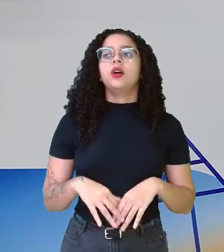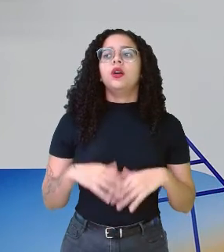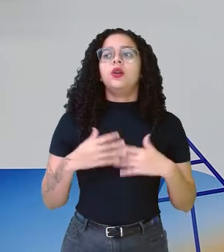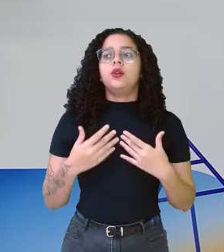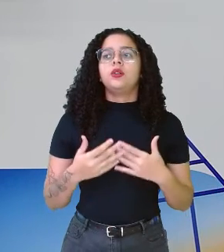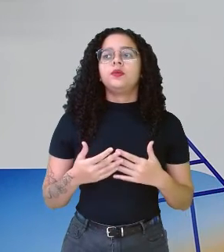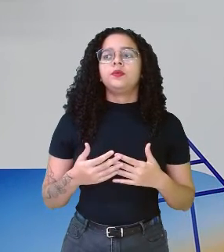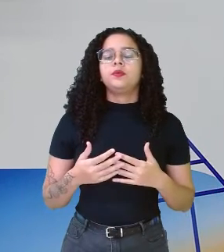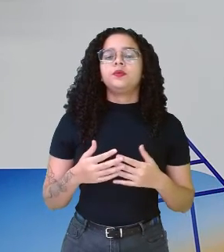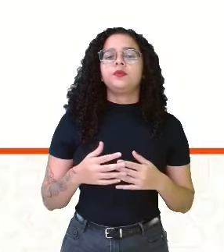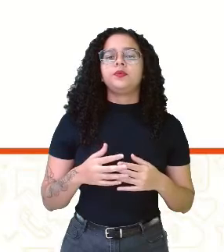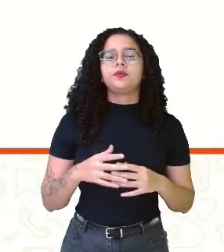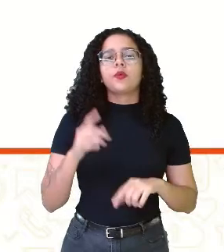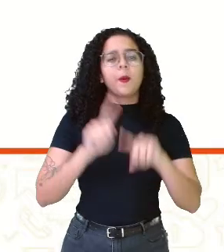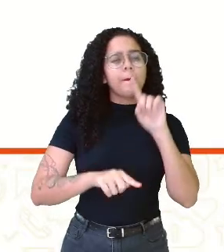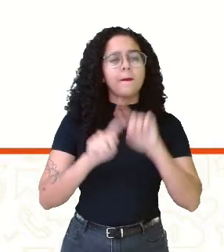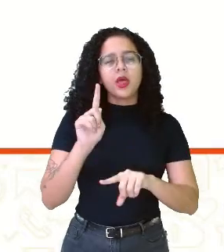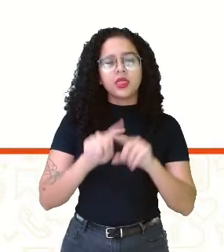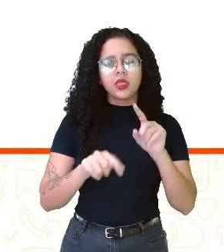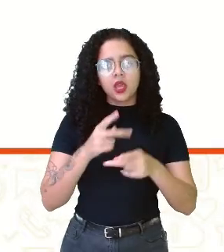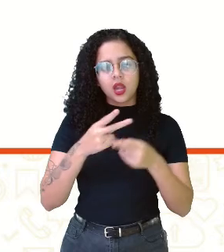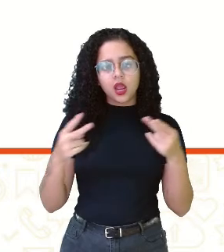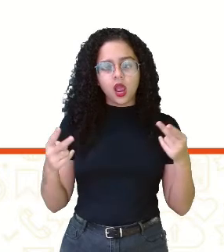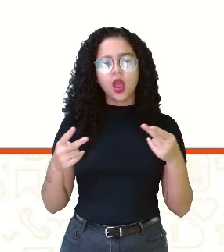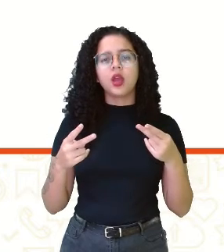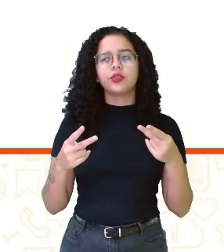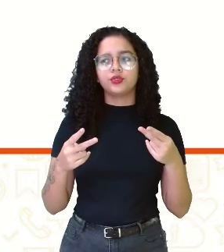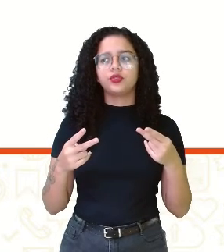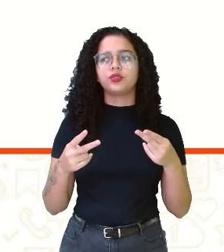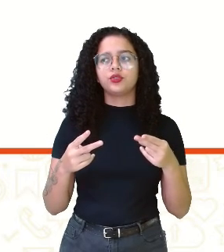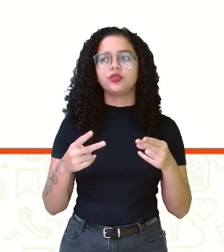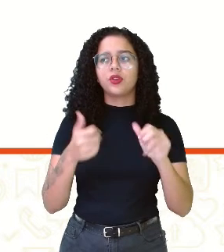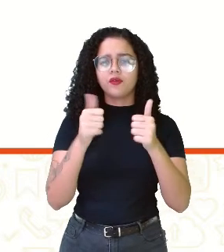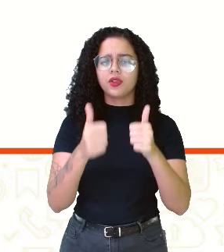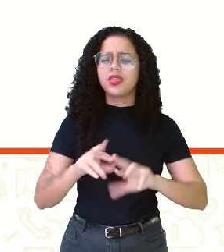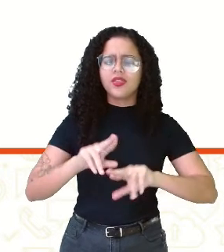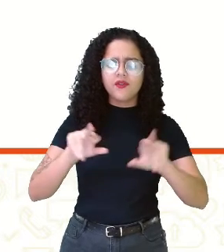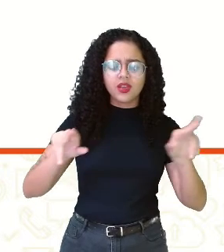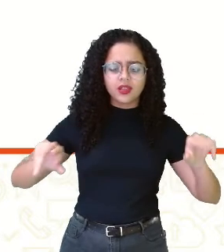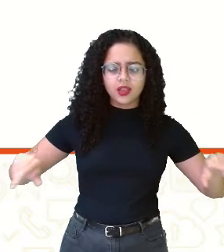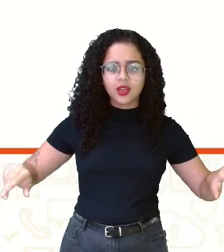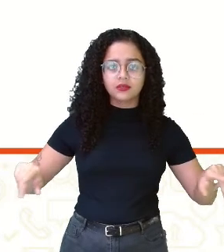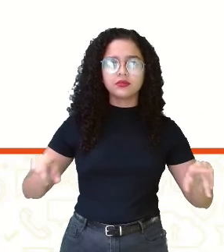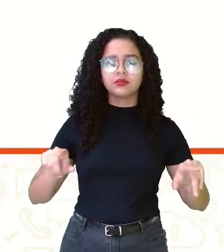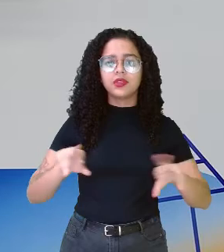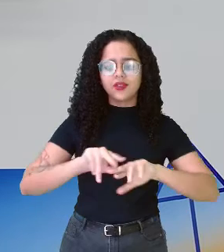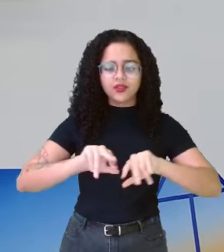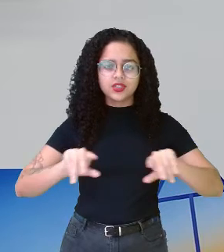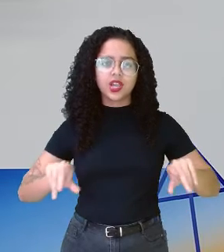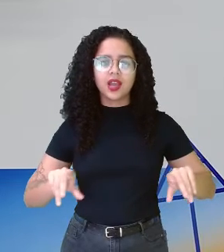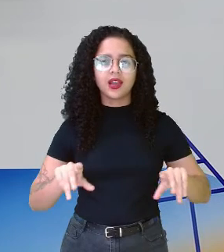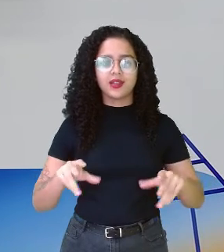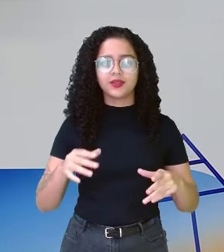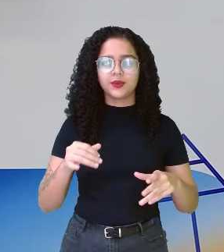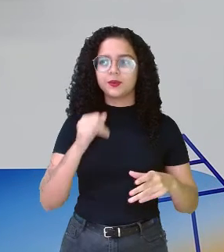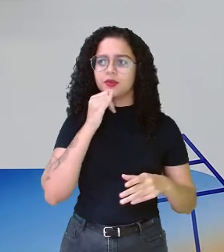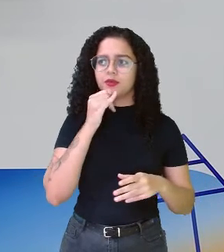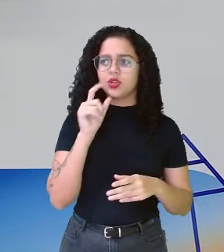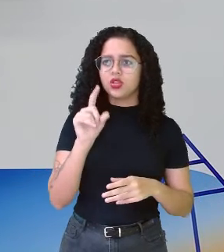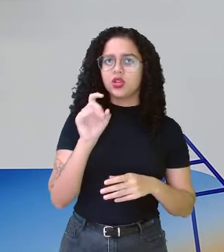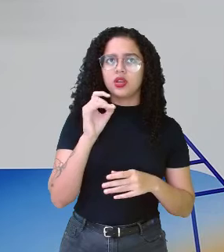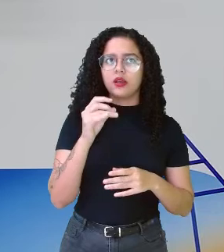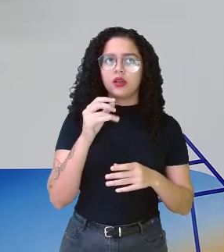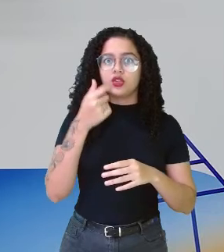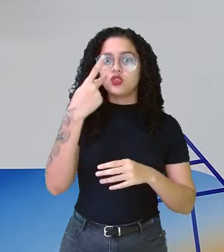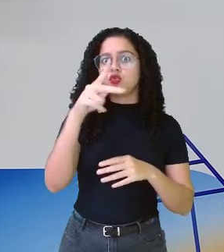instrumentos de avaliação, diversificados. Diversificar essa avaliação. Sua avaliação é apenas